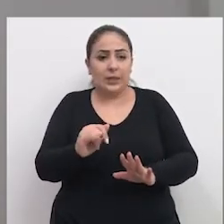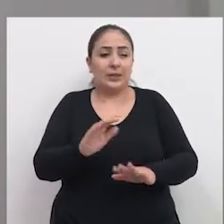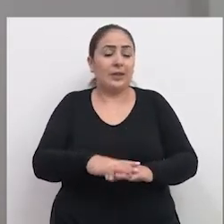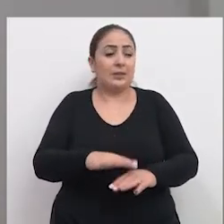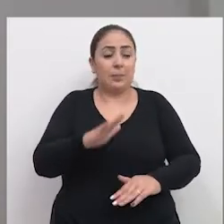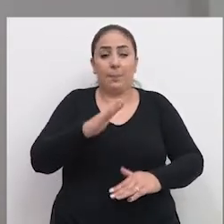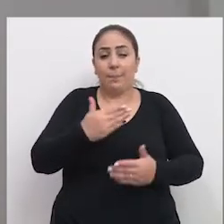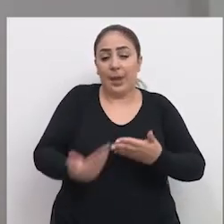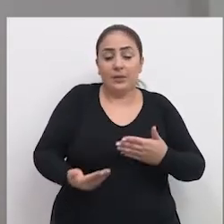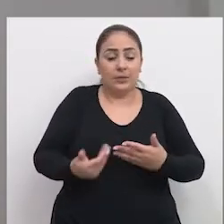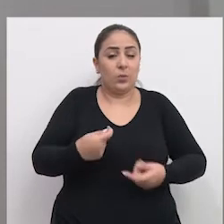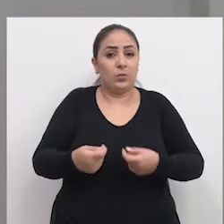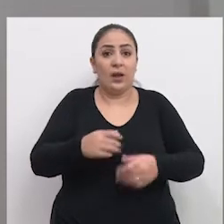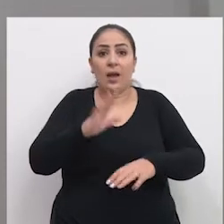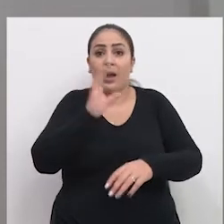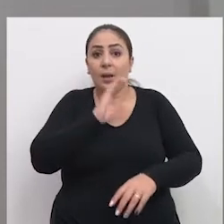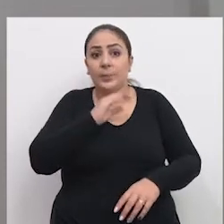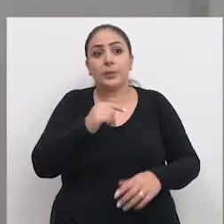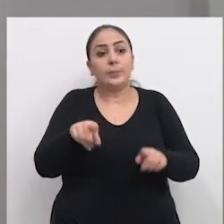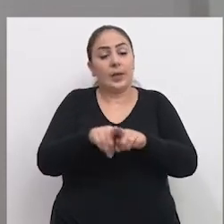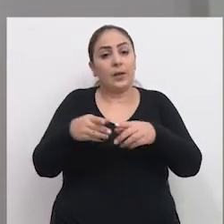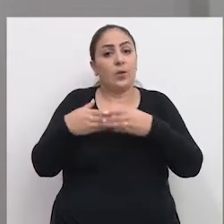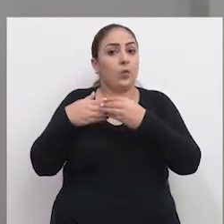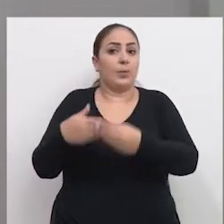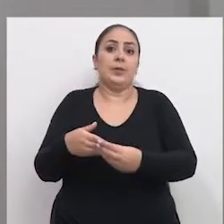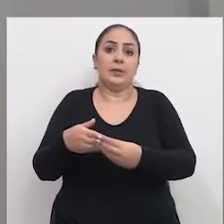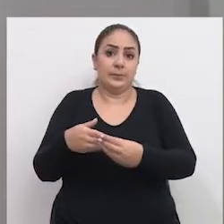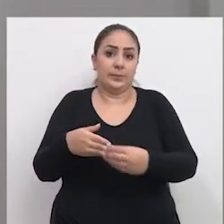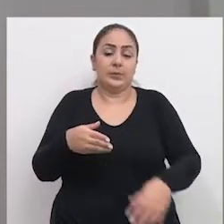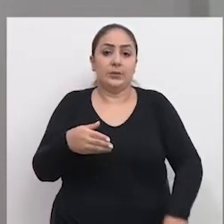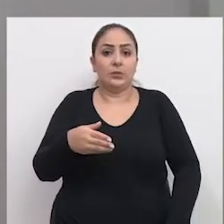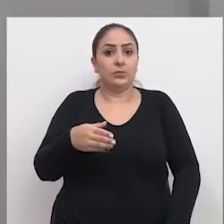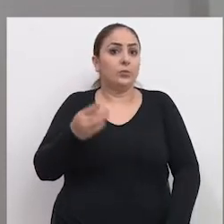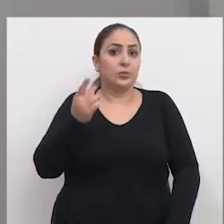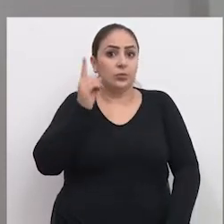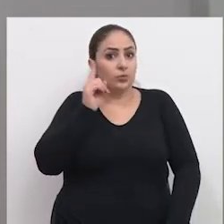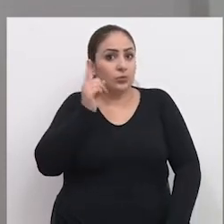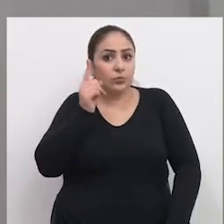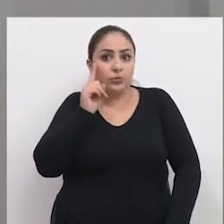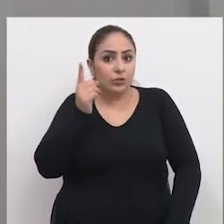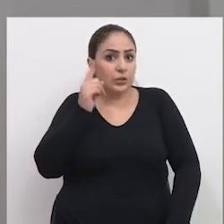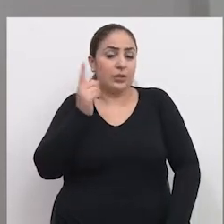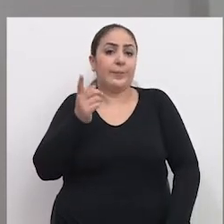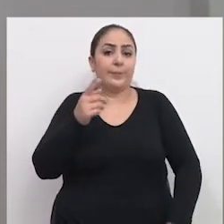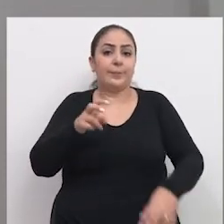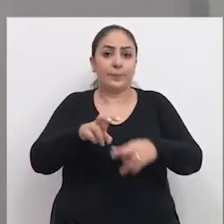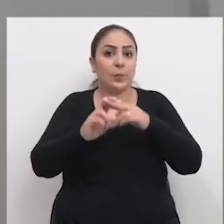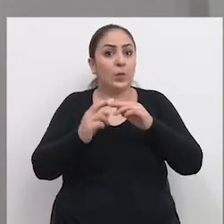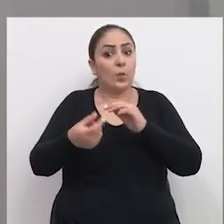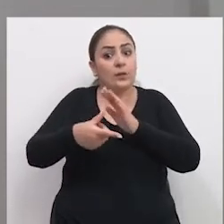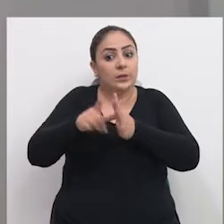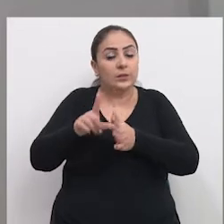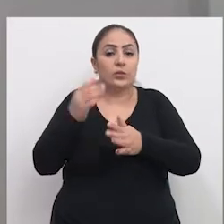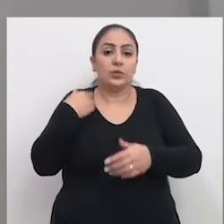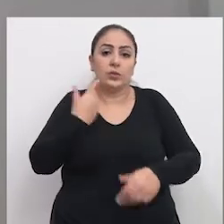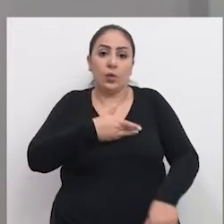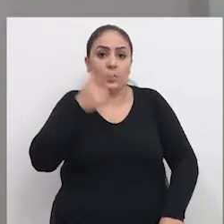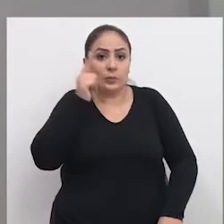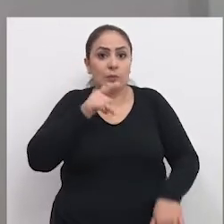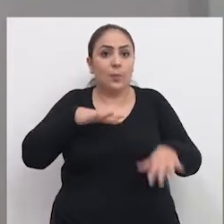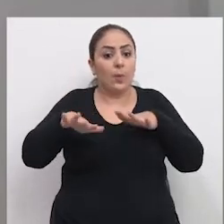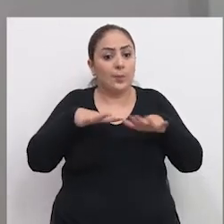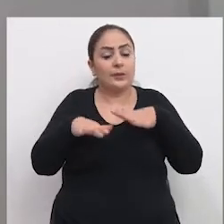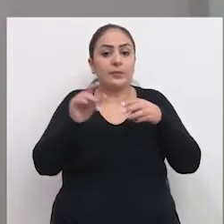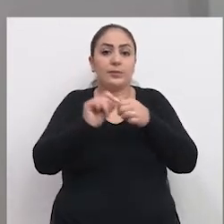muito rápido. Eles precisam de acompanhamento diário. Então, quanto antes a gente